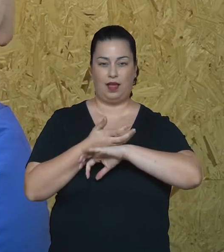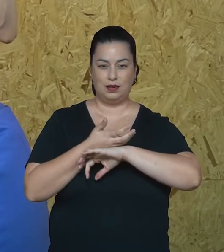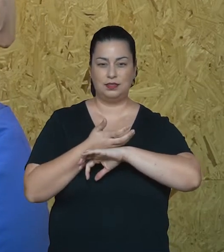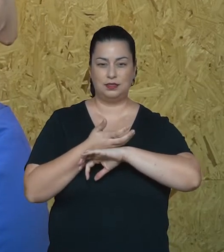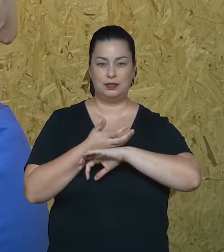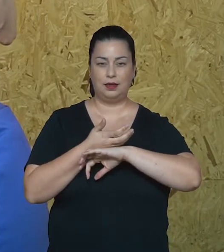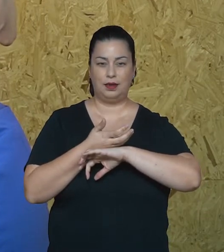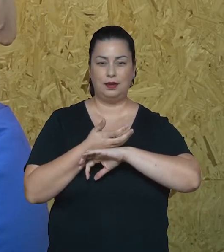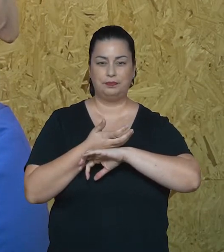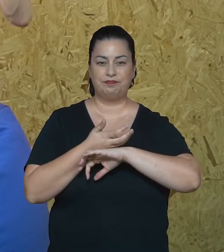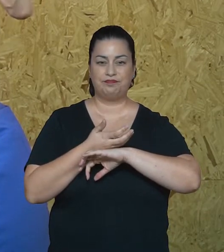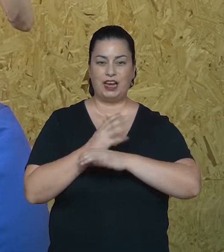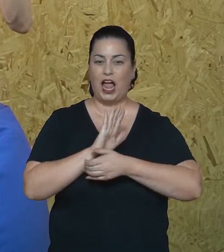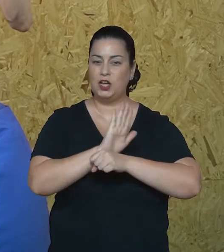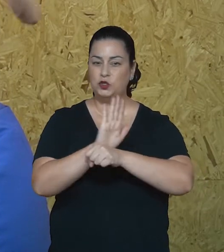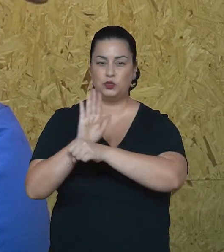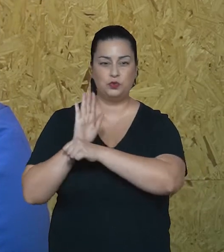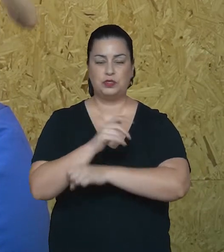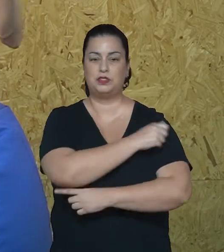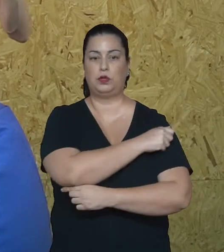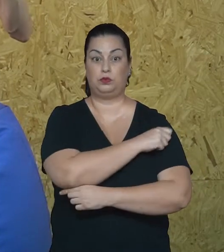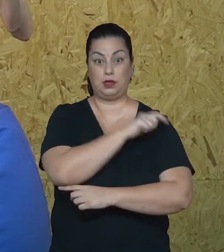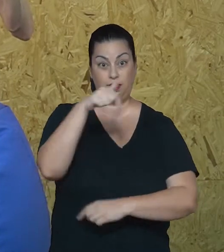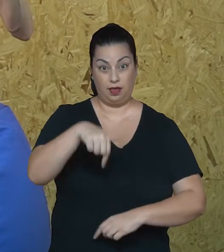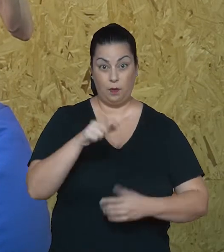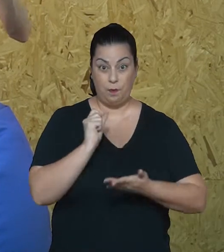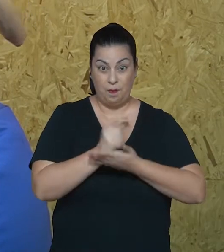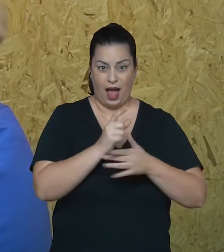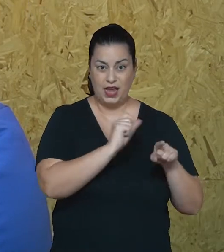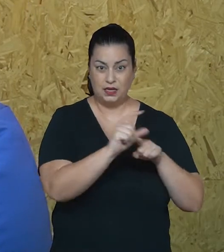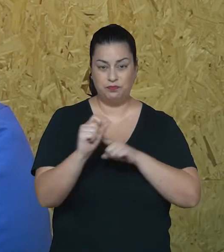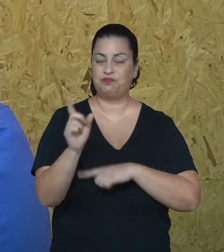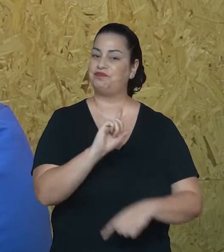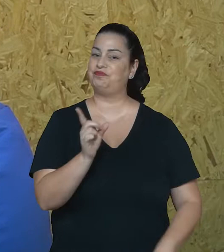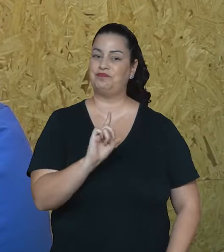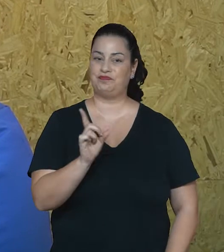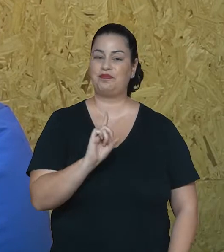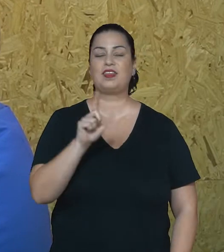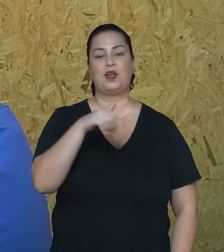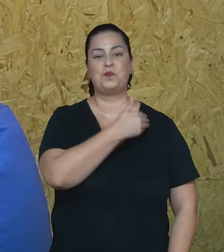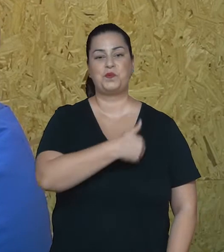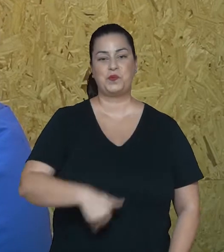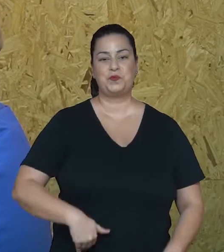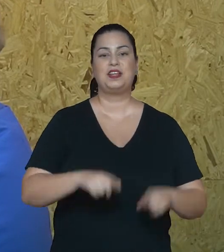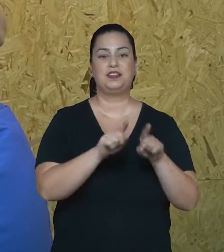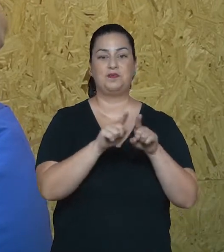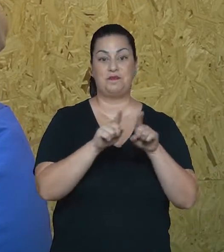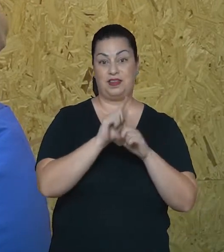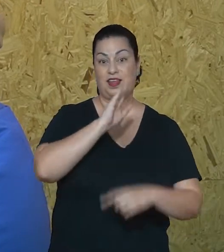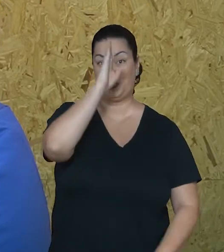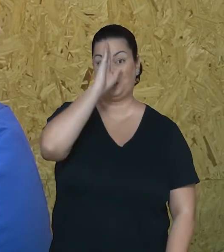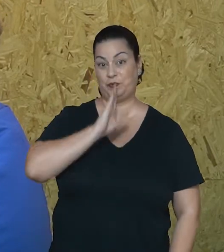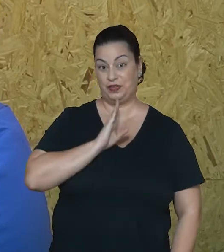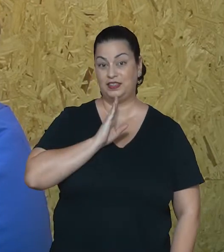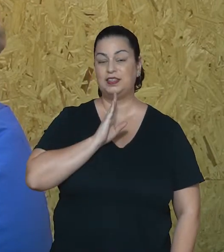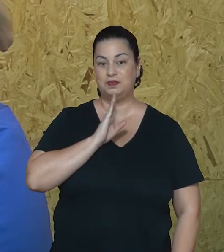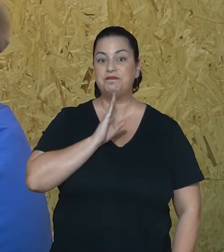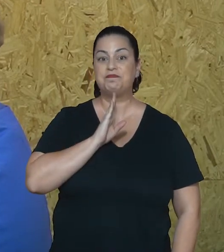UDESC não corta a cabeça de ninguém. Aqui você não paga mensalidade e além de ser pública, gratuita, a UDESC